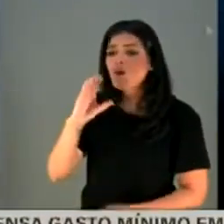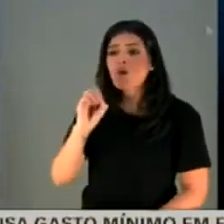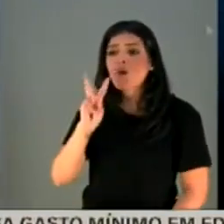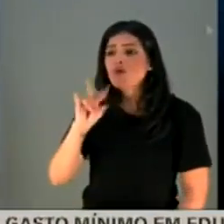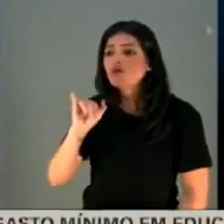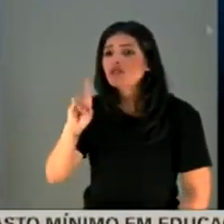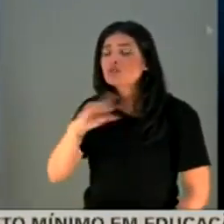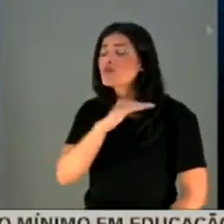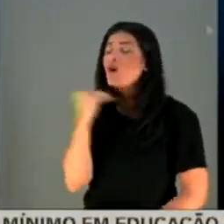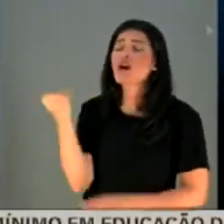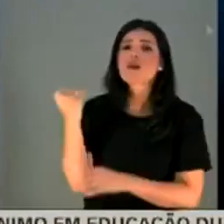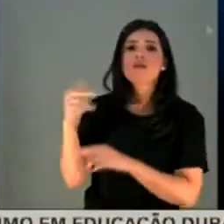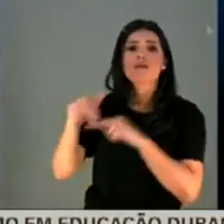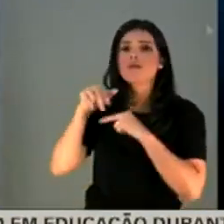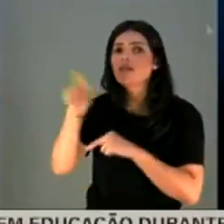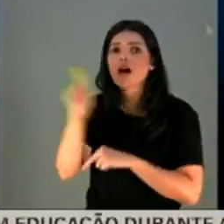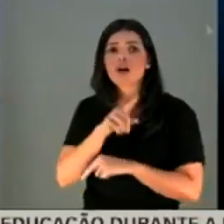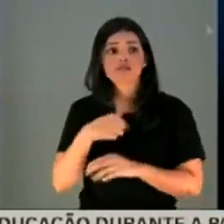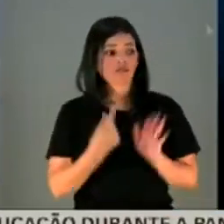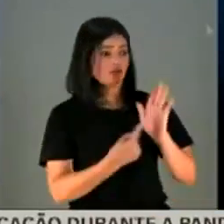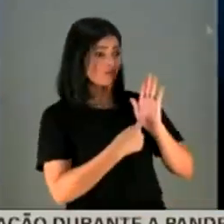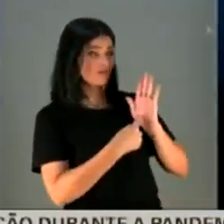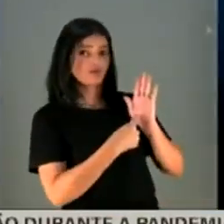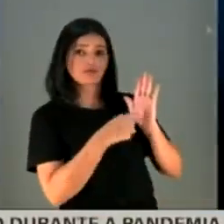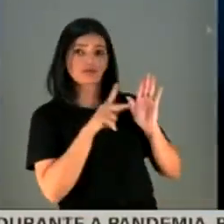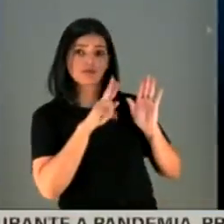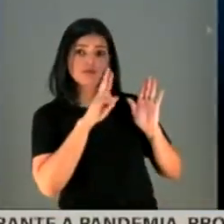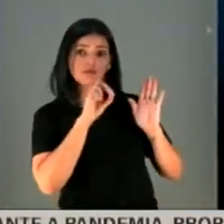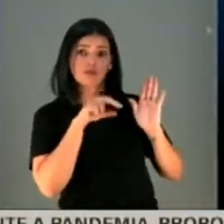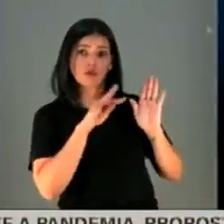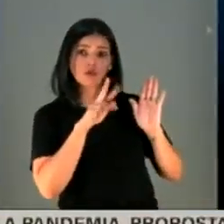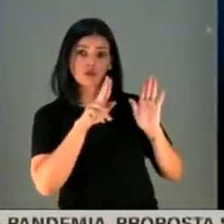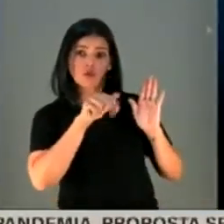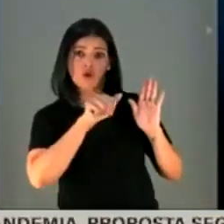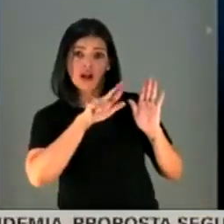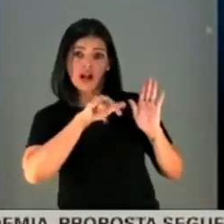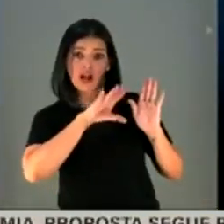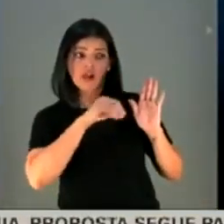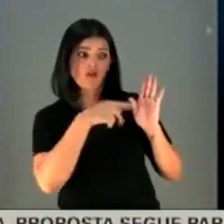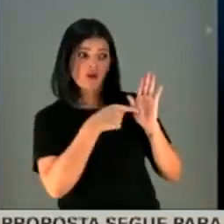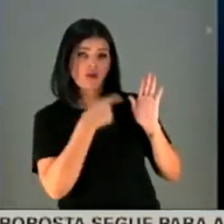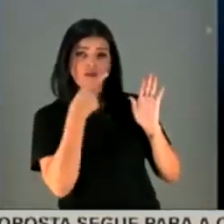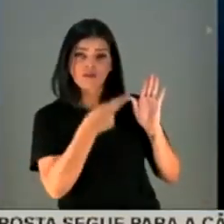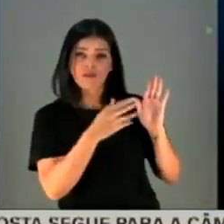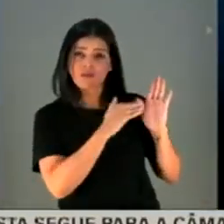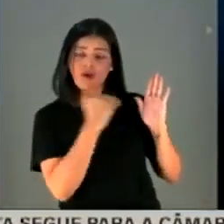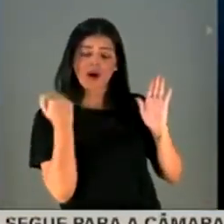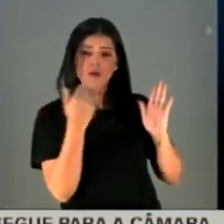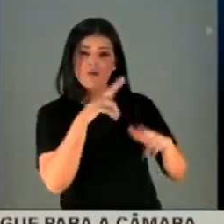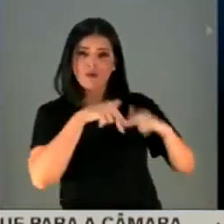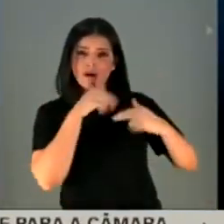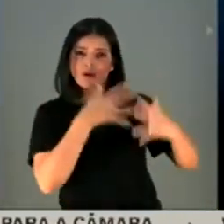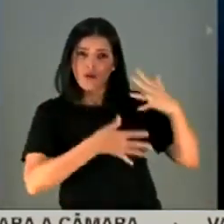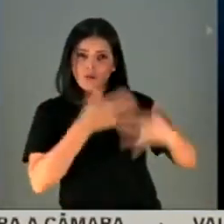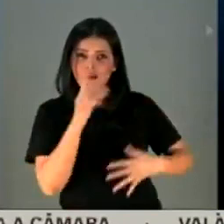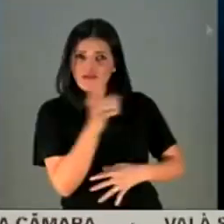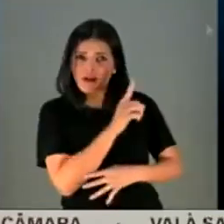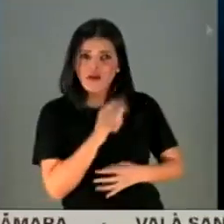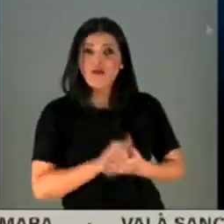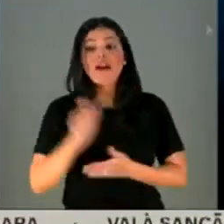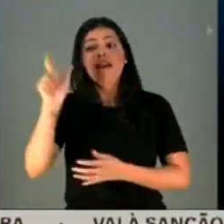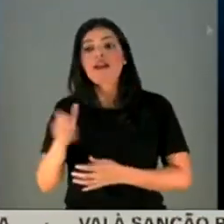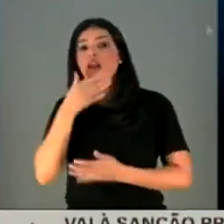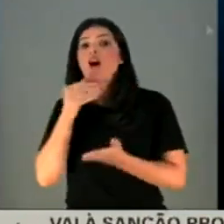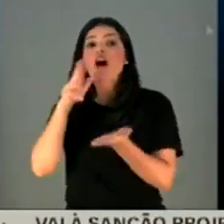velho. Não? E é aquilo que está no prontuário dele, então. Não foi de Covid. Ele não morreu de complicações de Covid. Ele entrou por causa de um